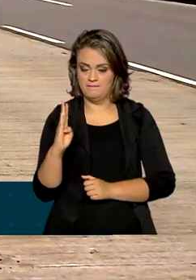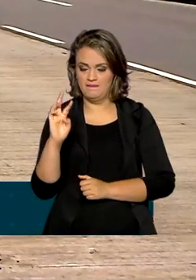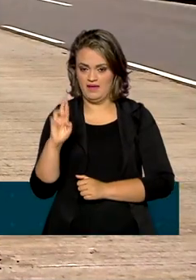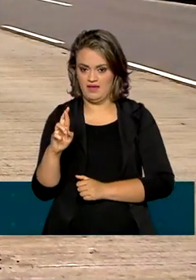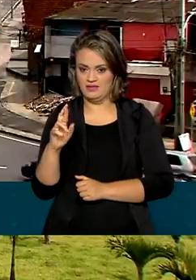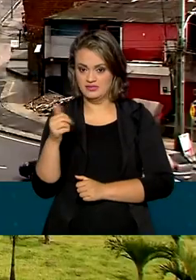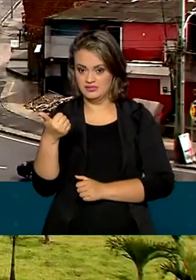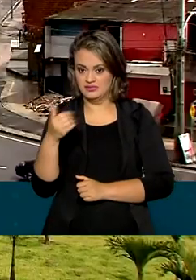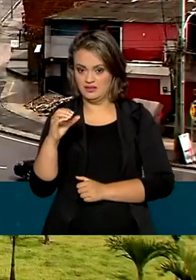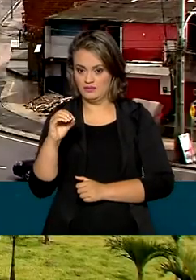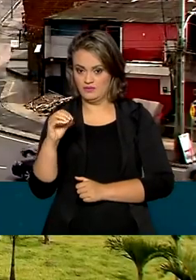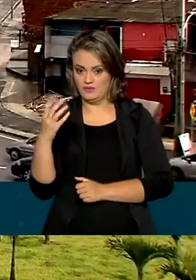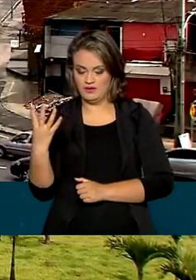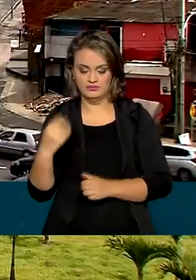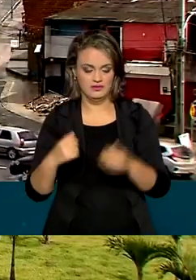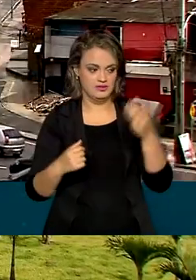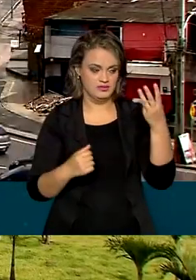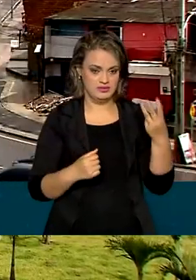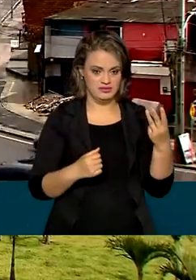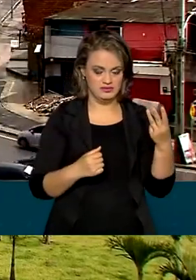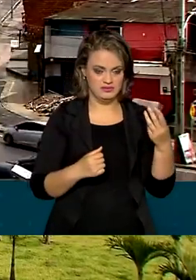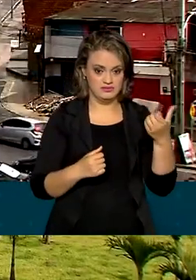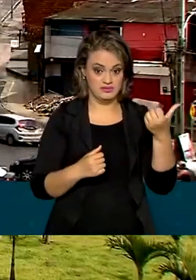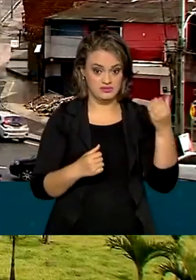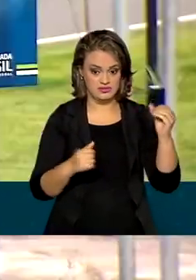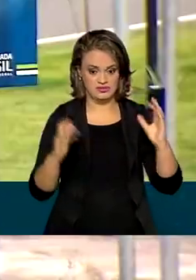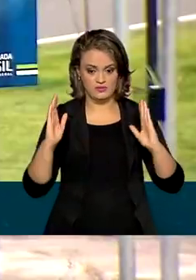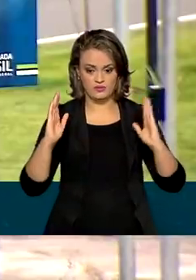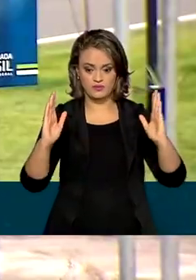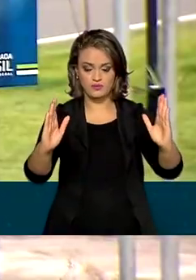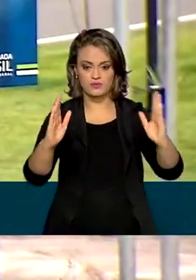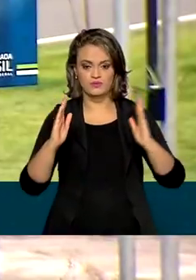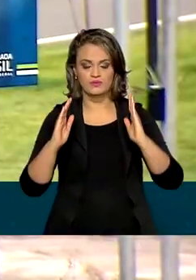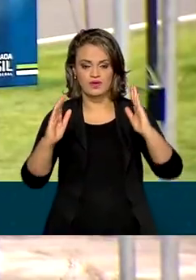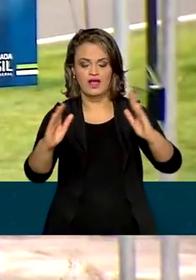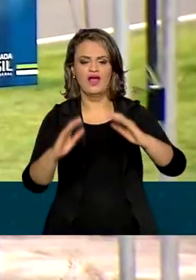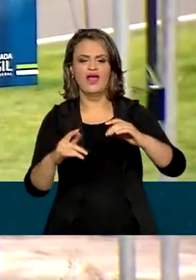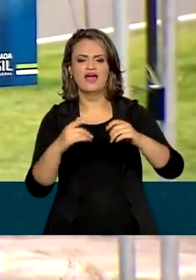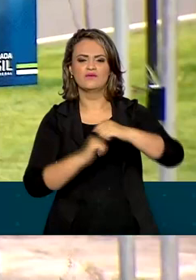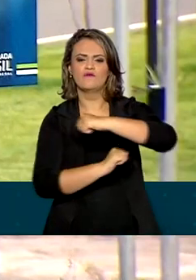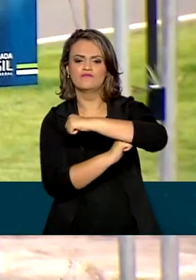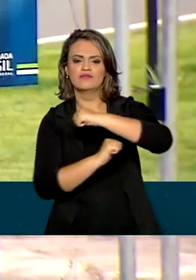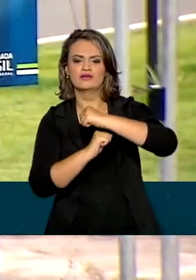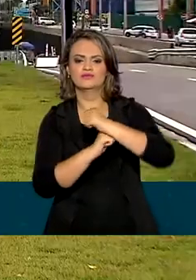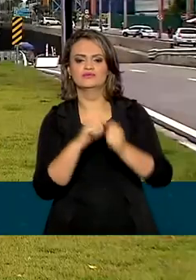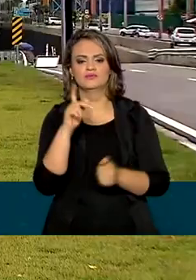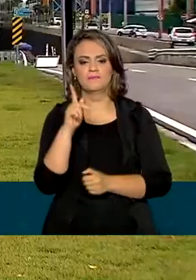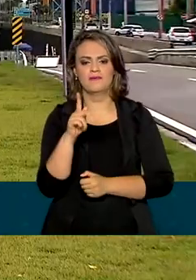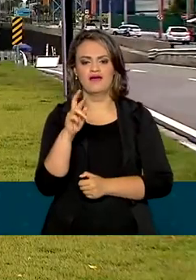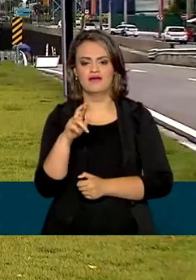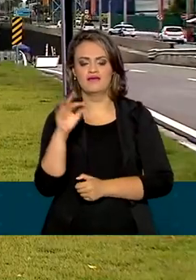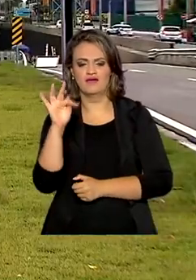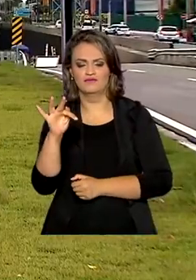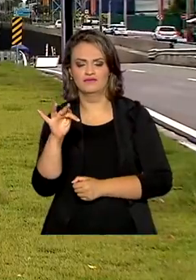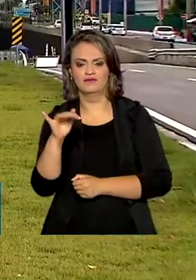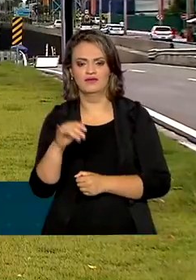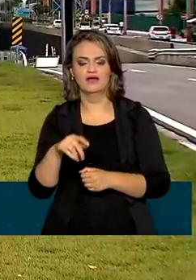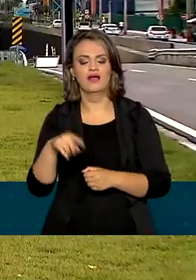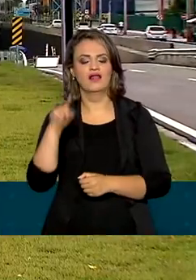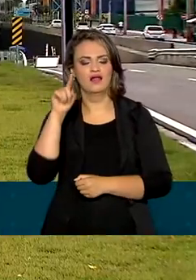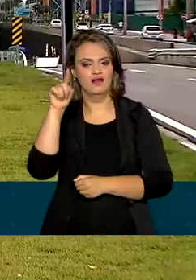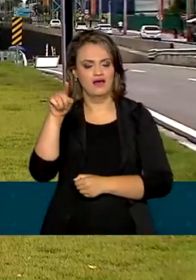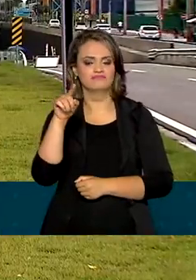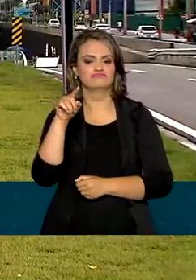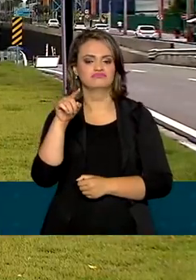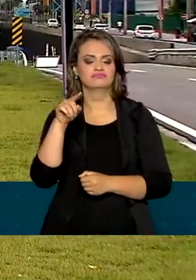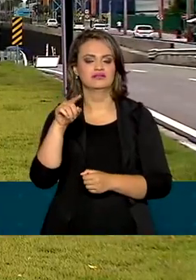-104 e 316, local que antes era conhecido como Viaduto da PRF, no bairro Tabuleiro do